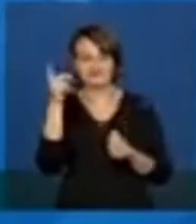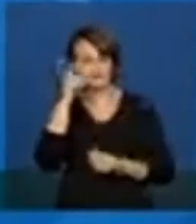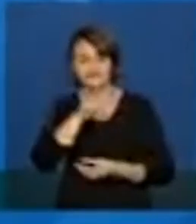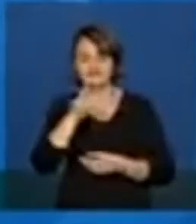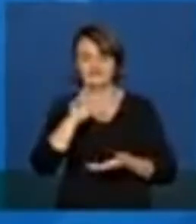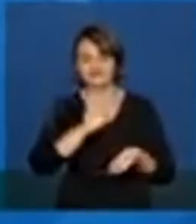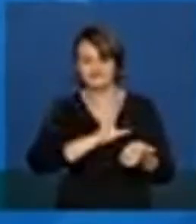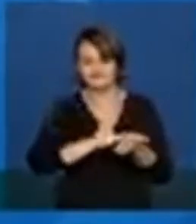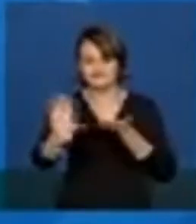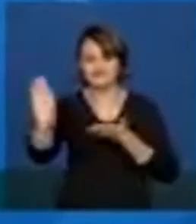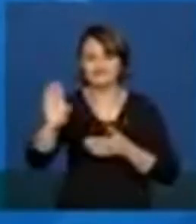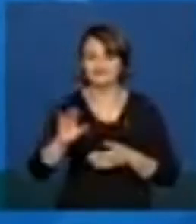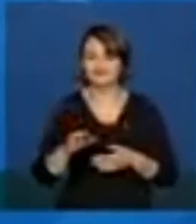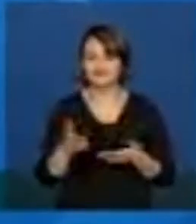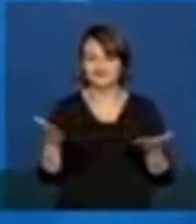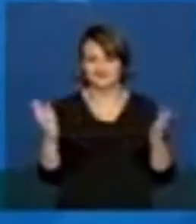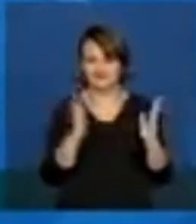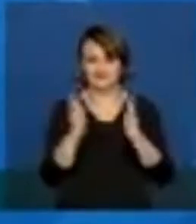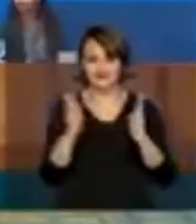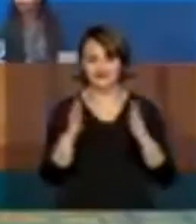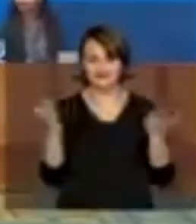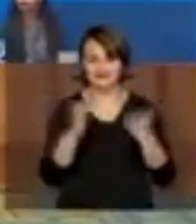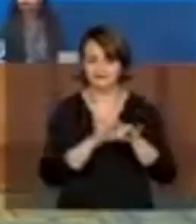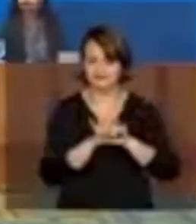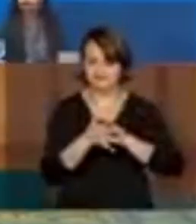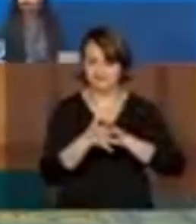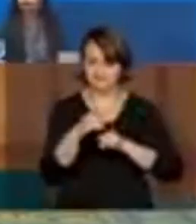à população, nesse momento tão difícil de pandemia.